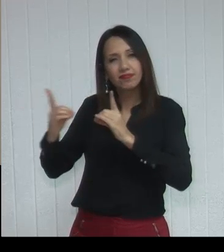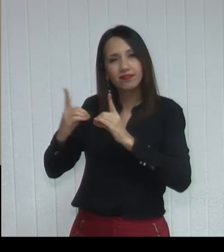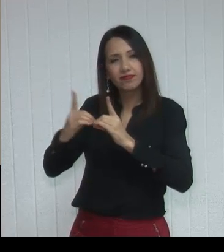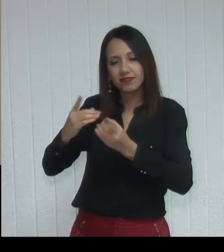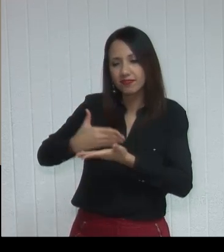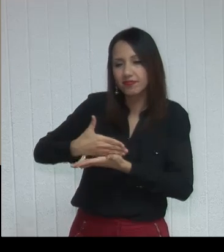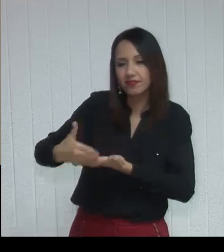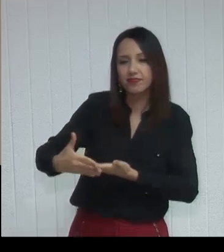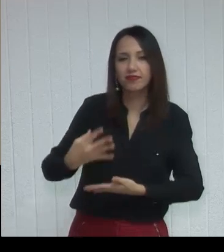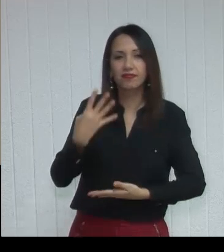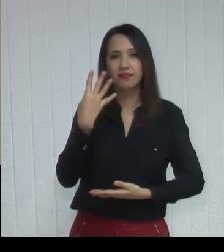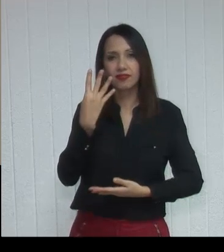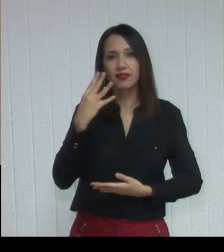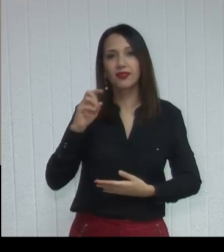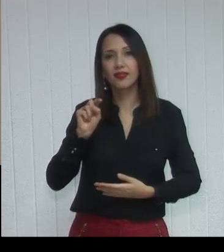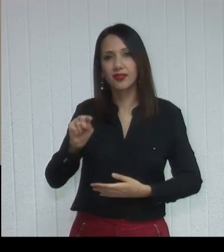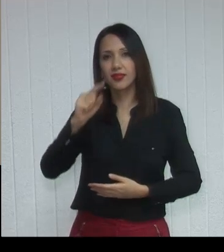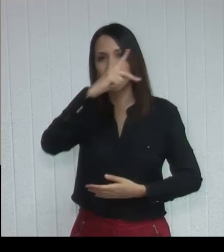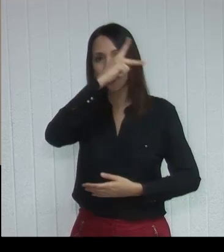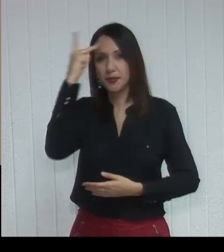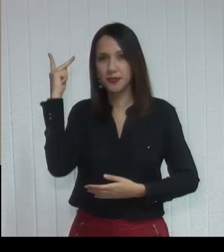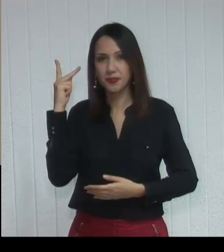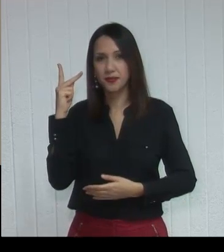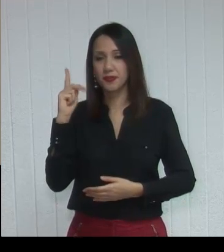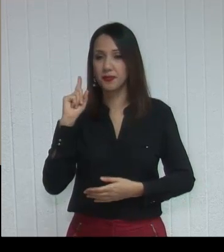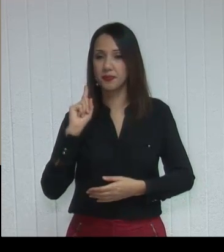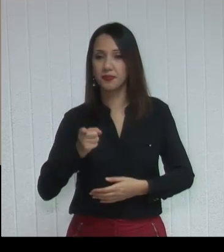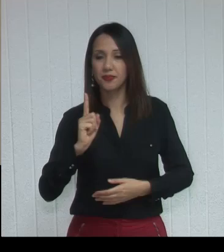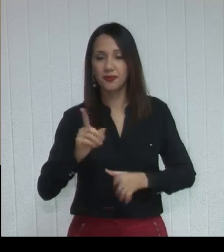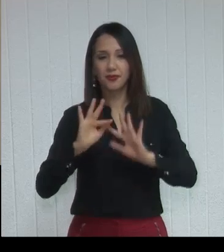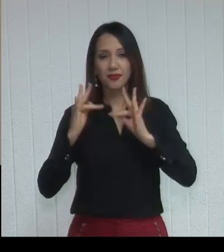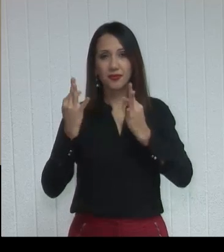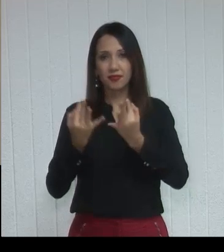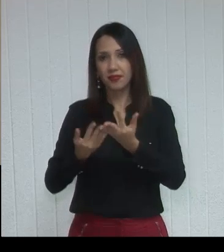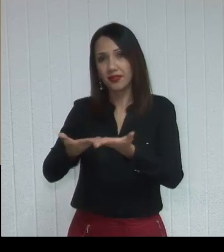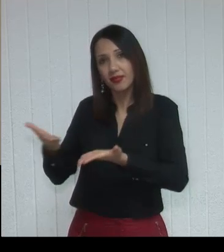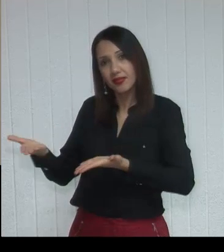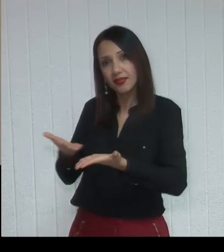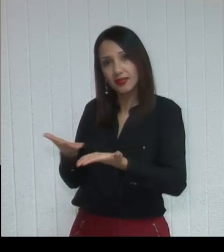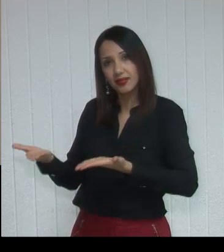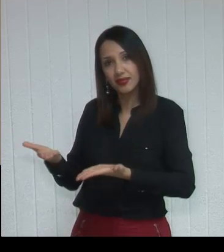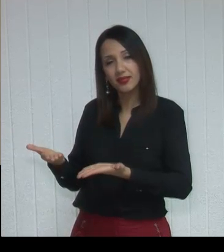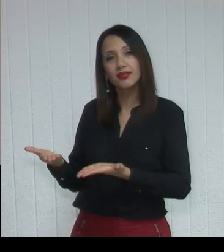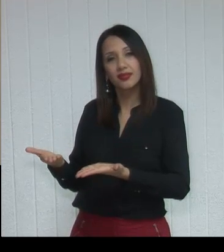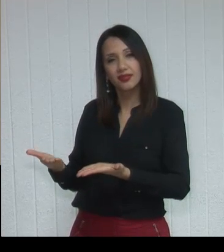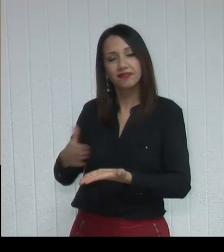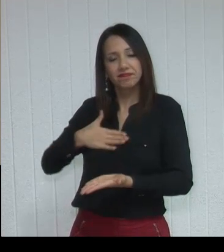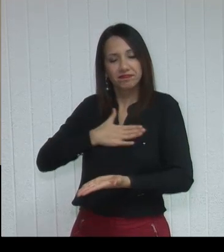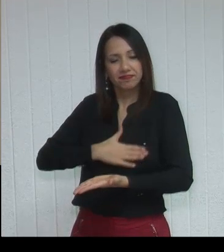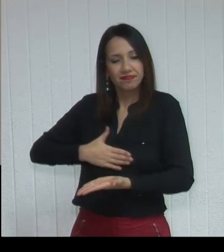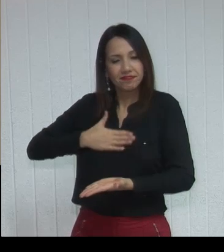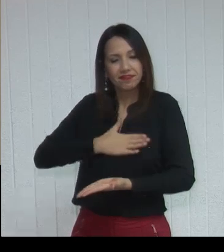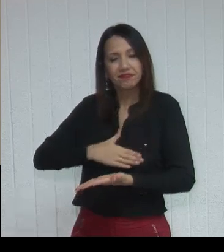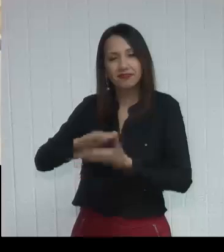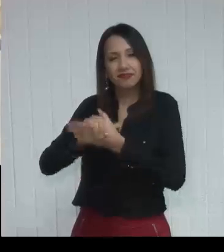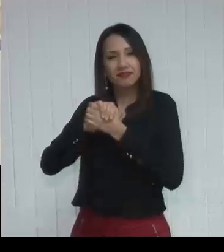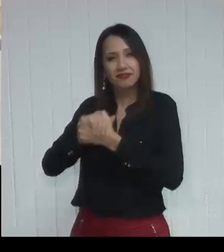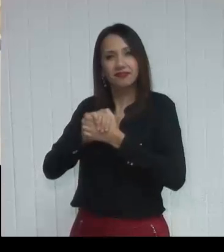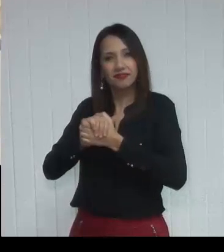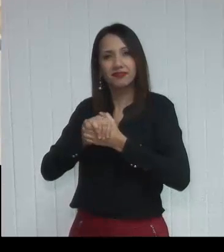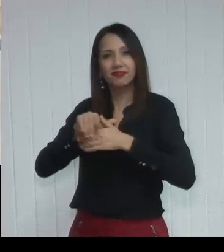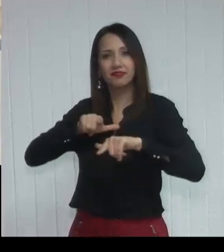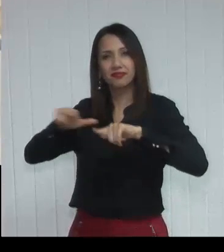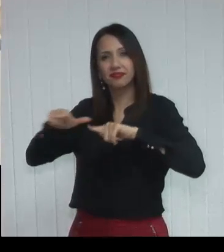mil pessoas, mil famílias serão atendidas através do Médico da Família. Então, queremos ali parabenizar o